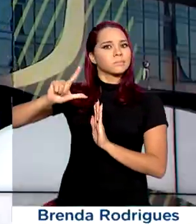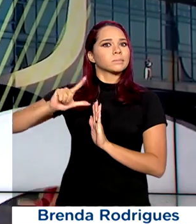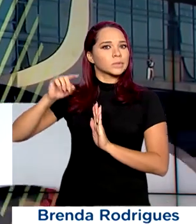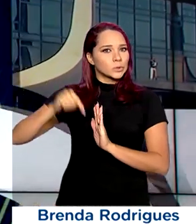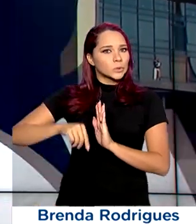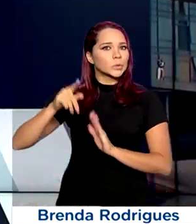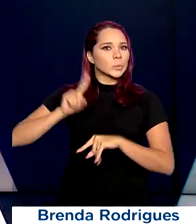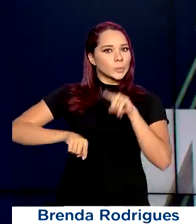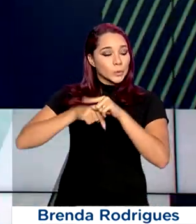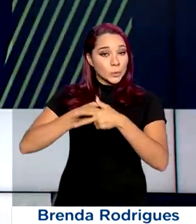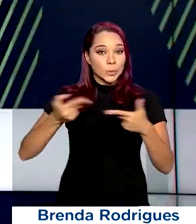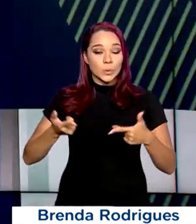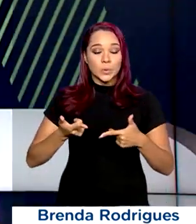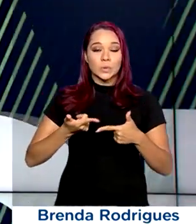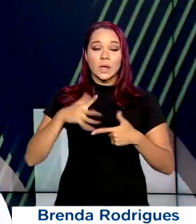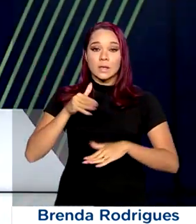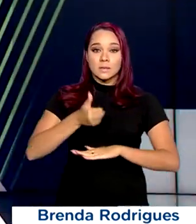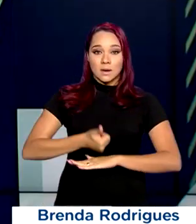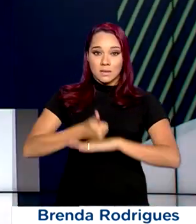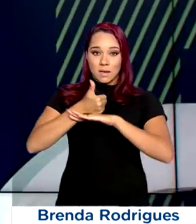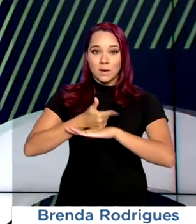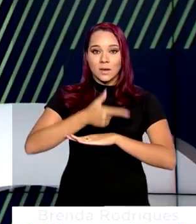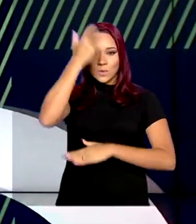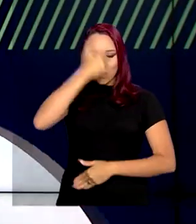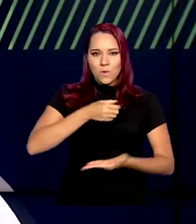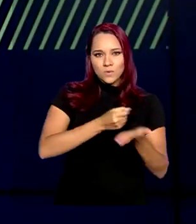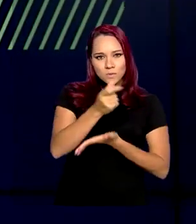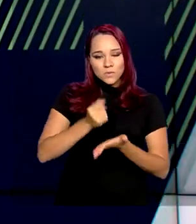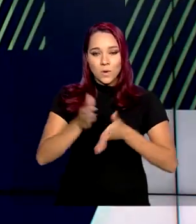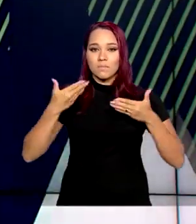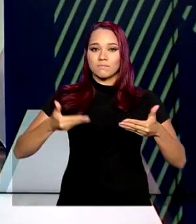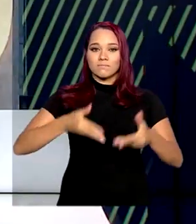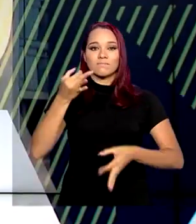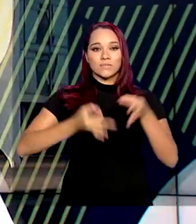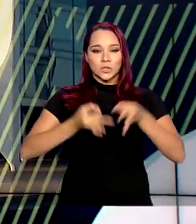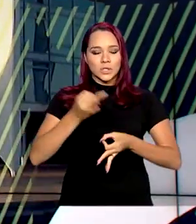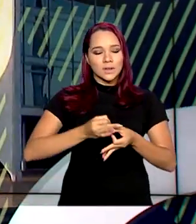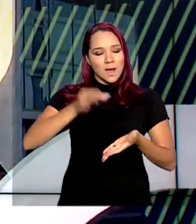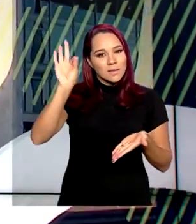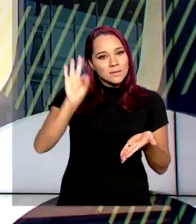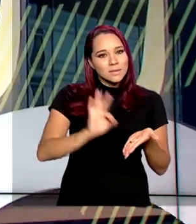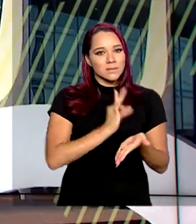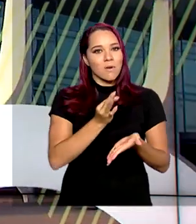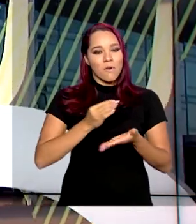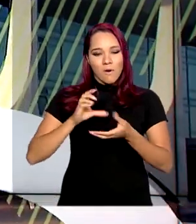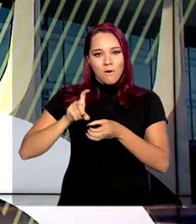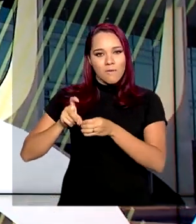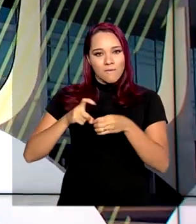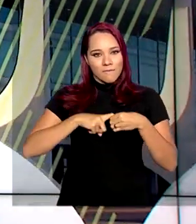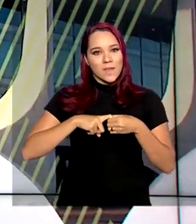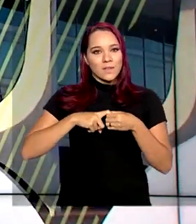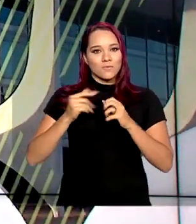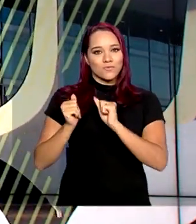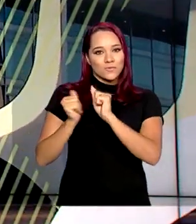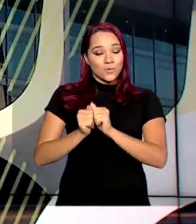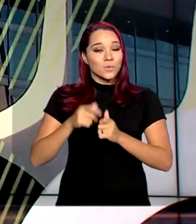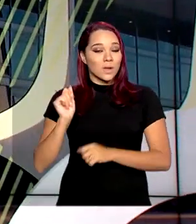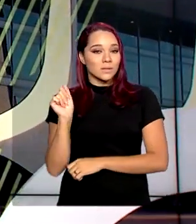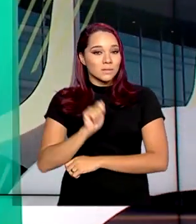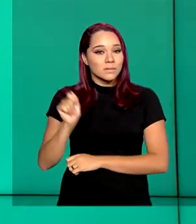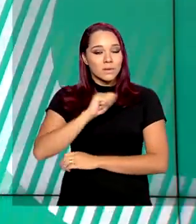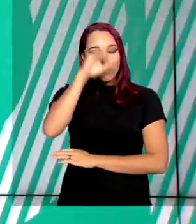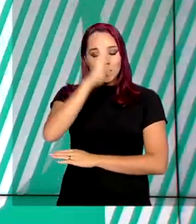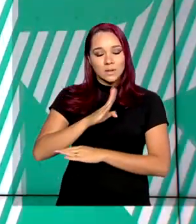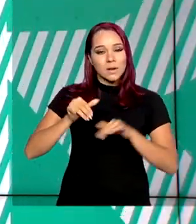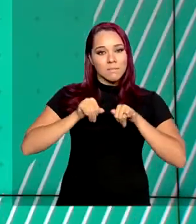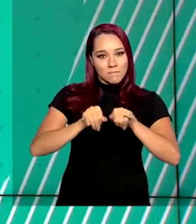produtos, a Secretaria Nacional do Consumidor, do Ministério da Justiça, assinou o convênio de cooperação com a Associação Brasileira de